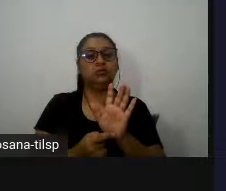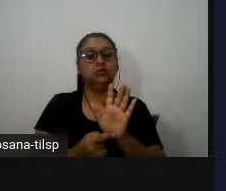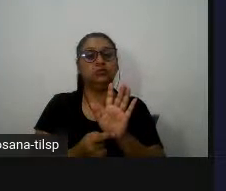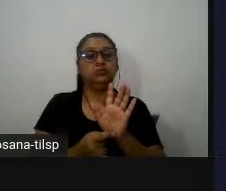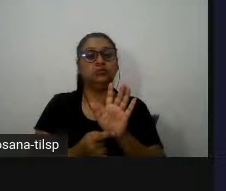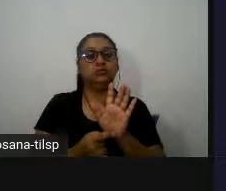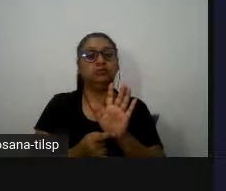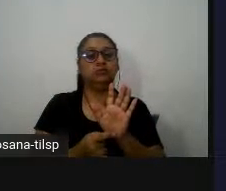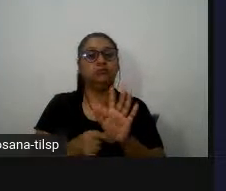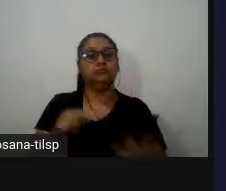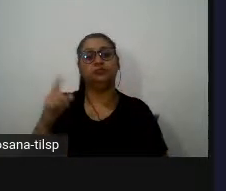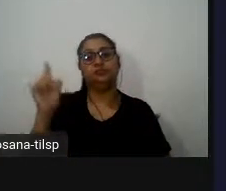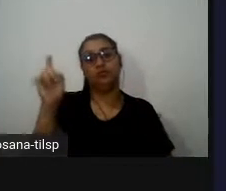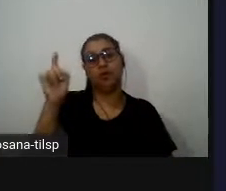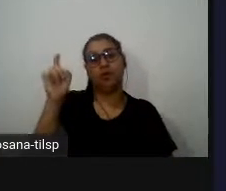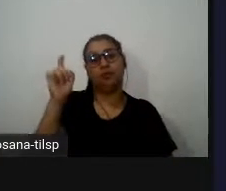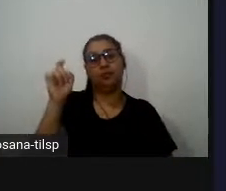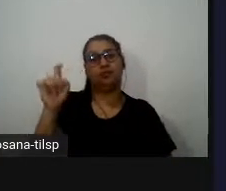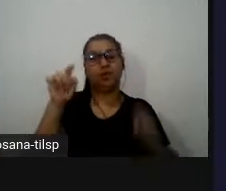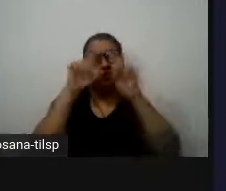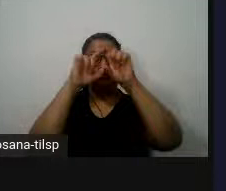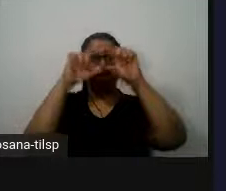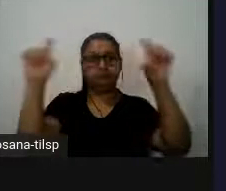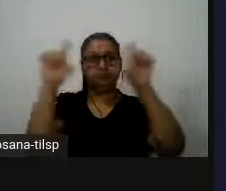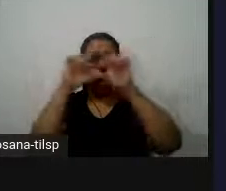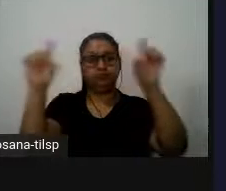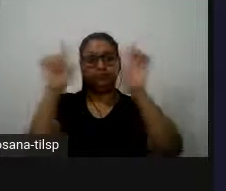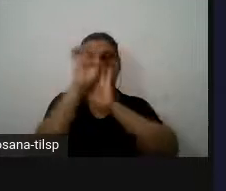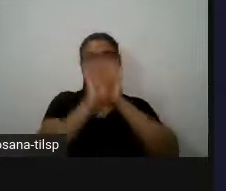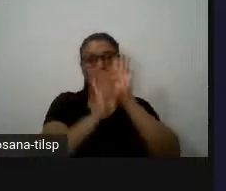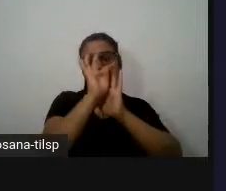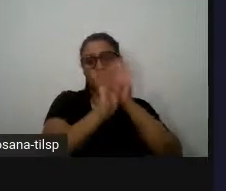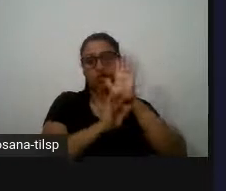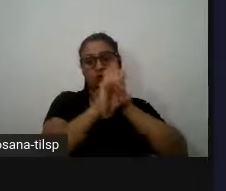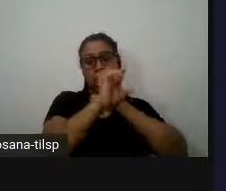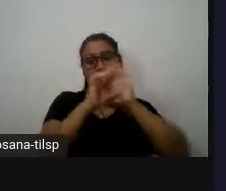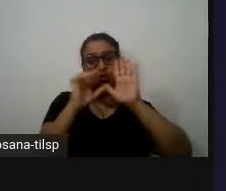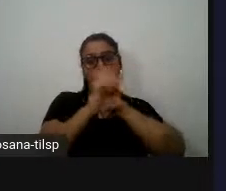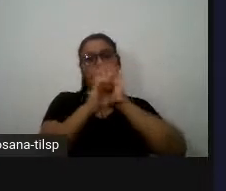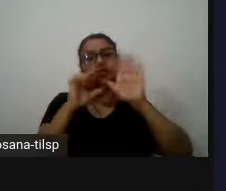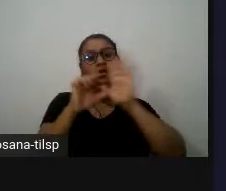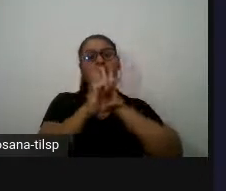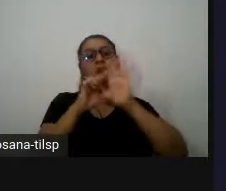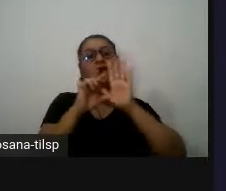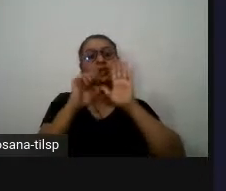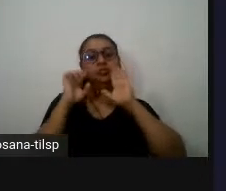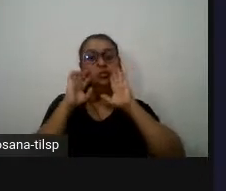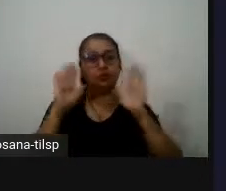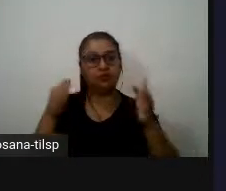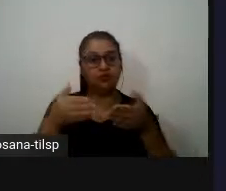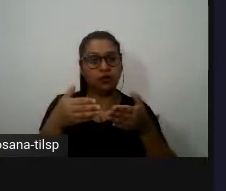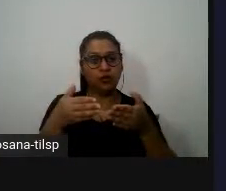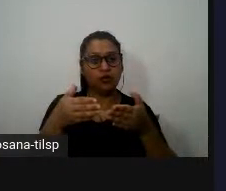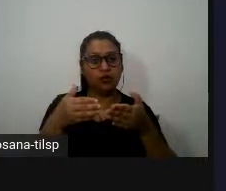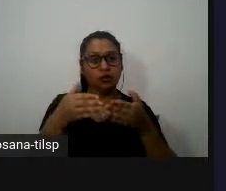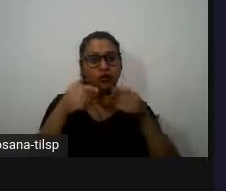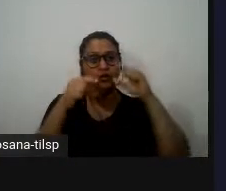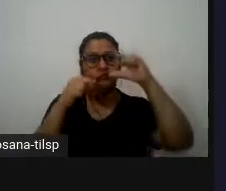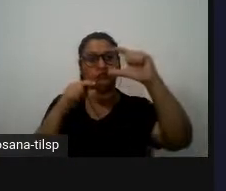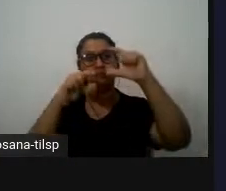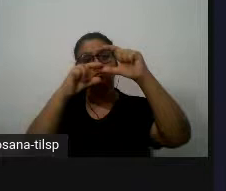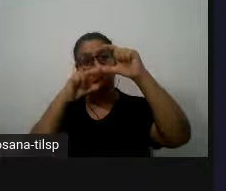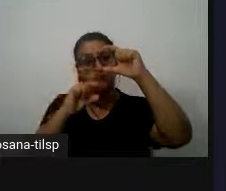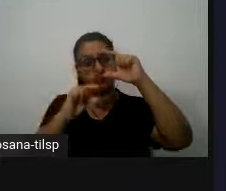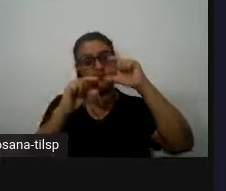um primeiro bloco segmento textual introdutório e o que se observa de seguida são blocos textuais